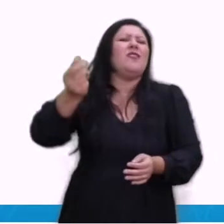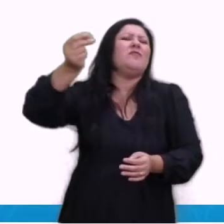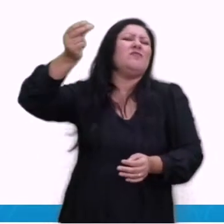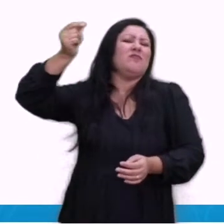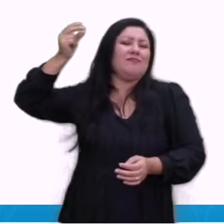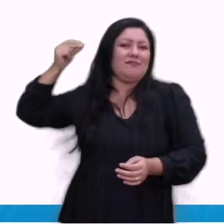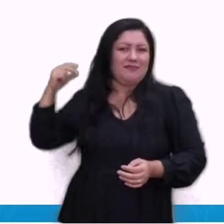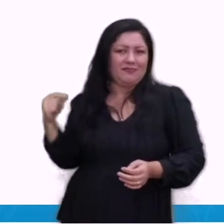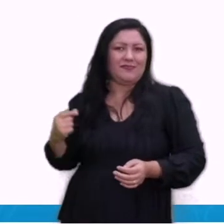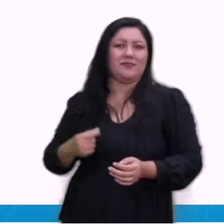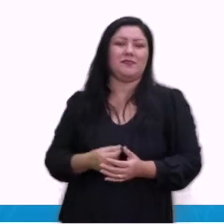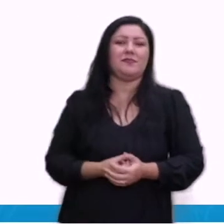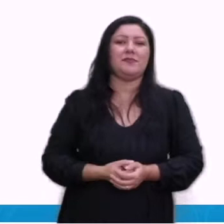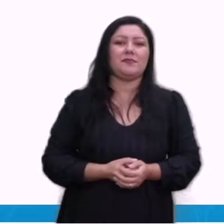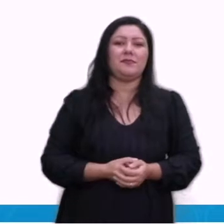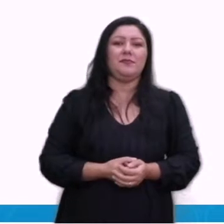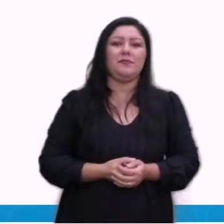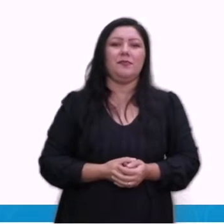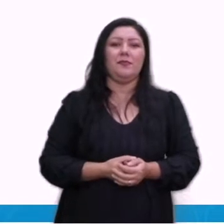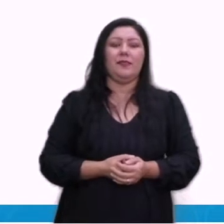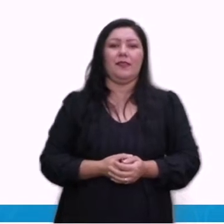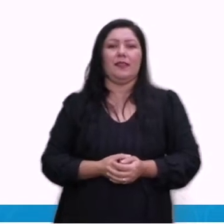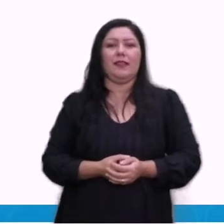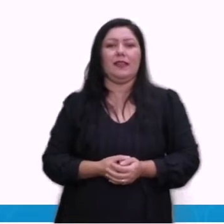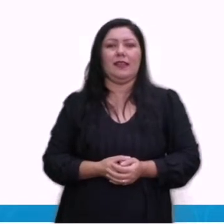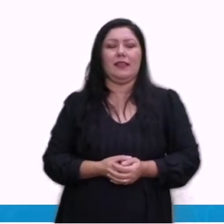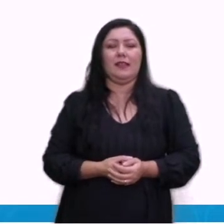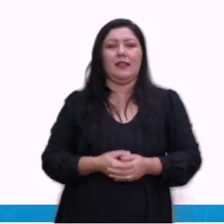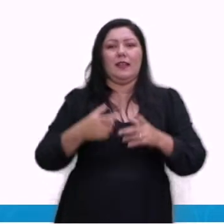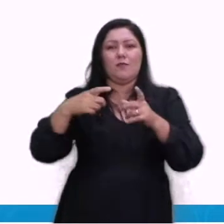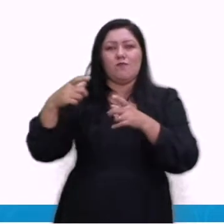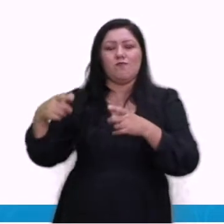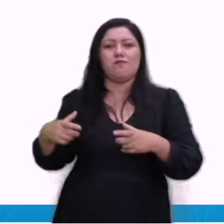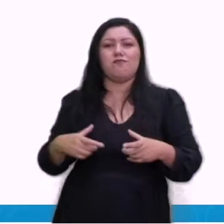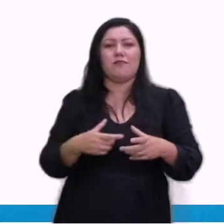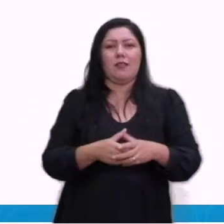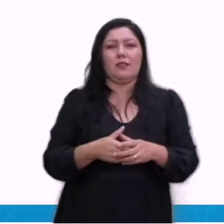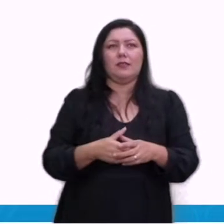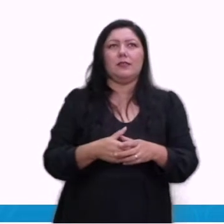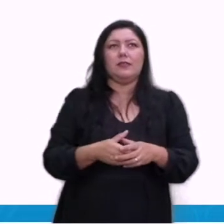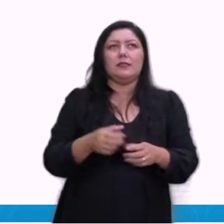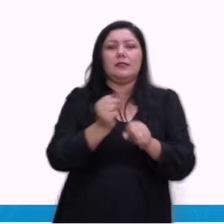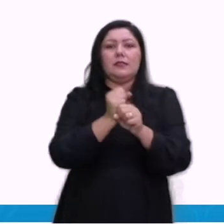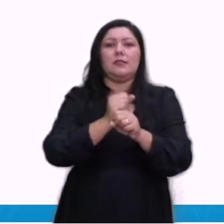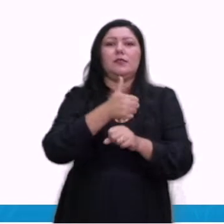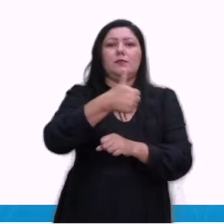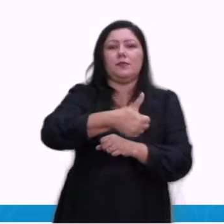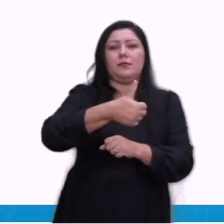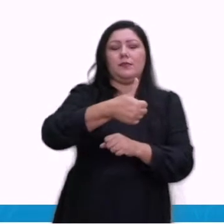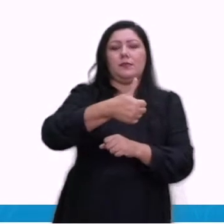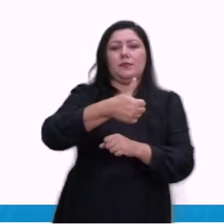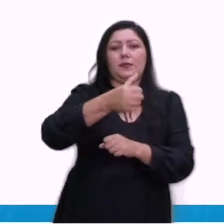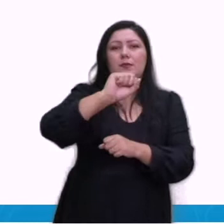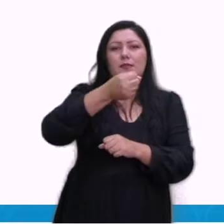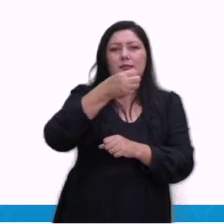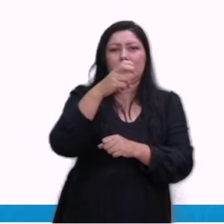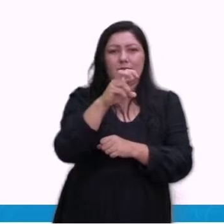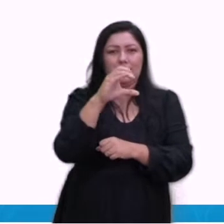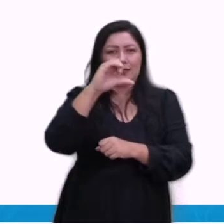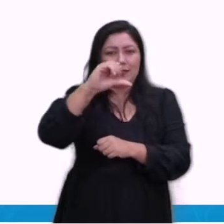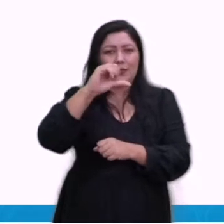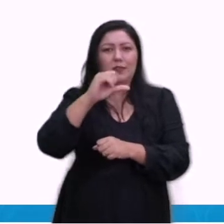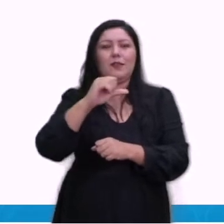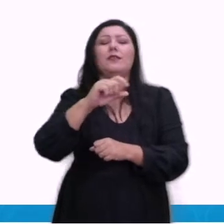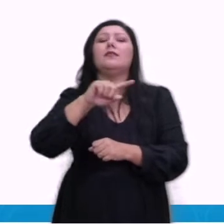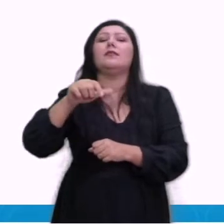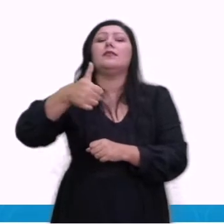mercantis capitalistas, as grandes potências entre os anos de 1859 e 1869. No final